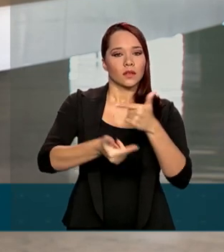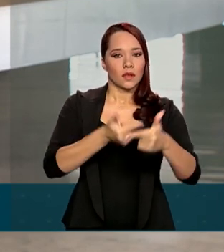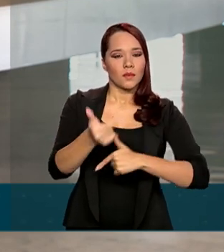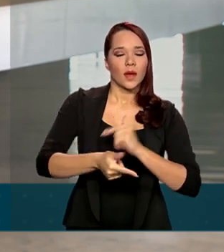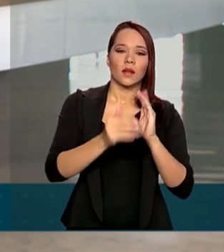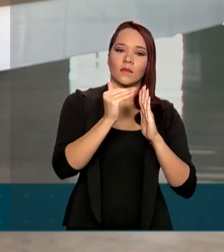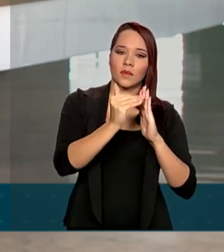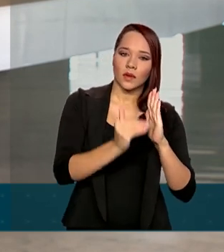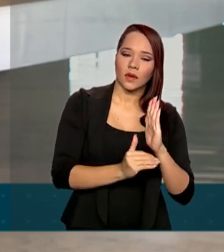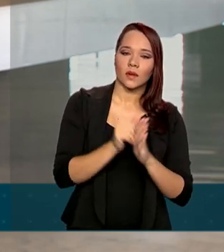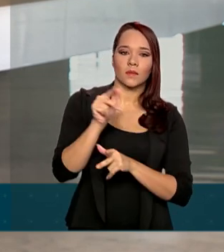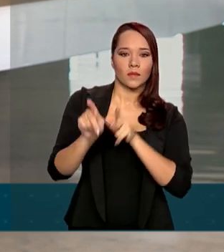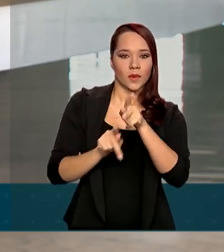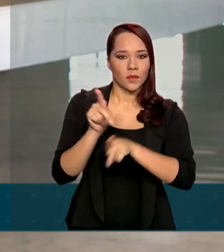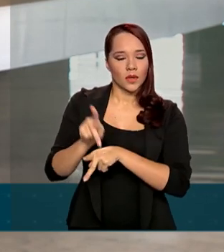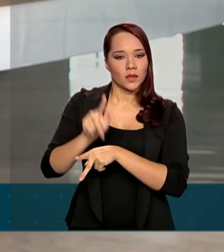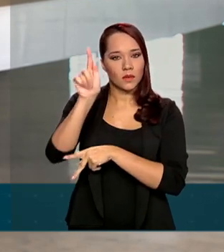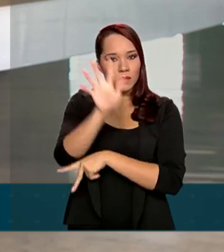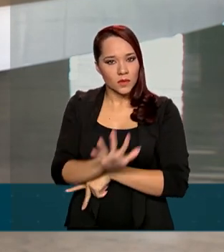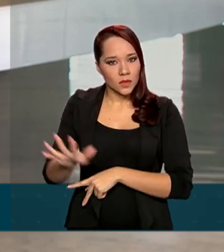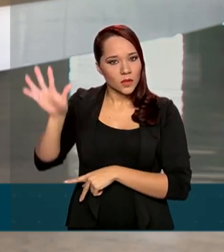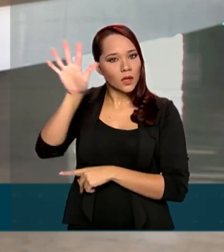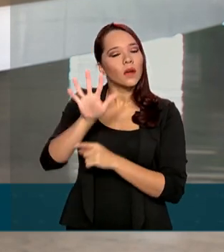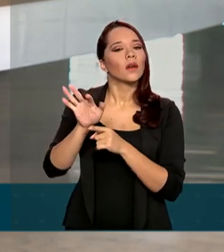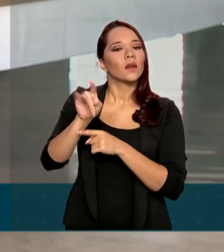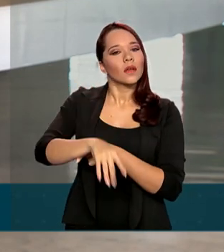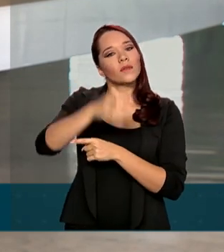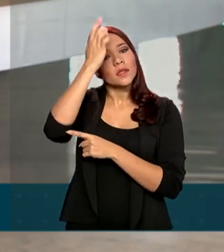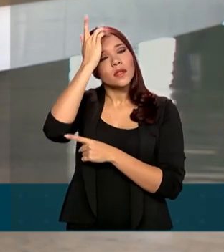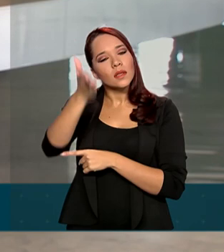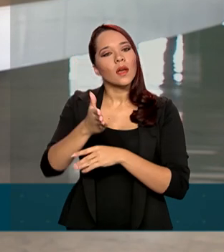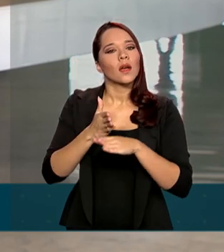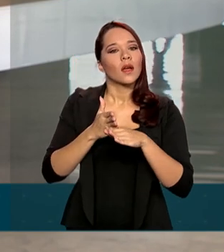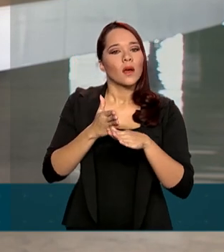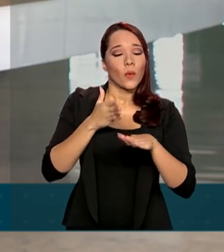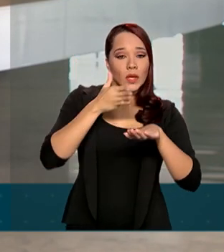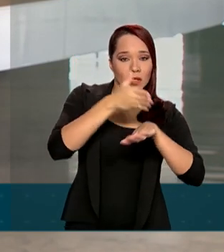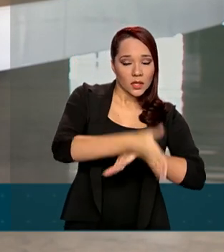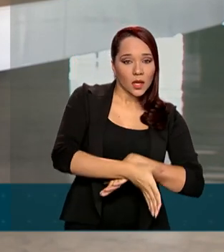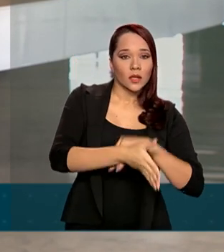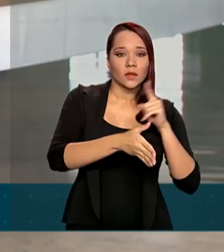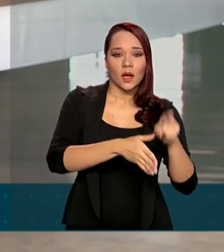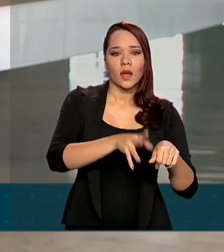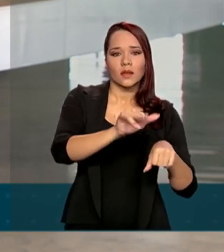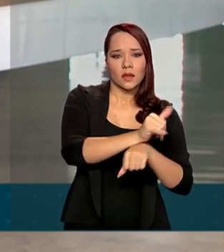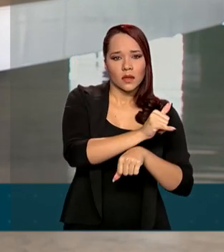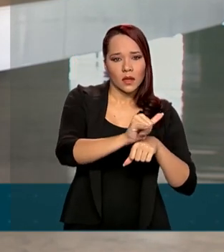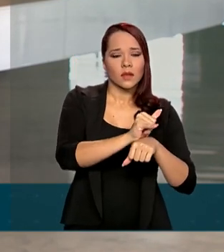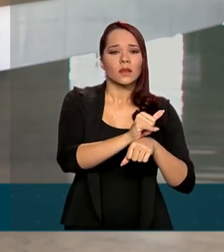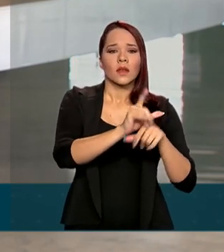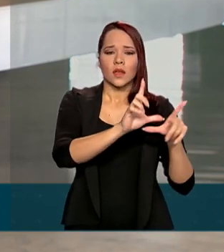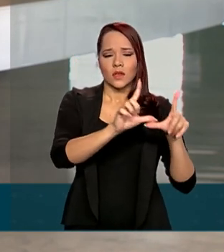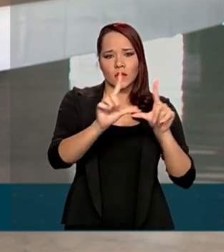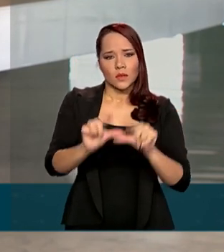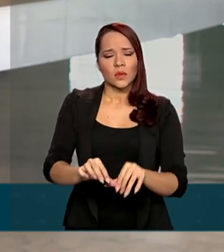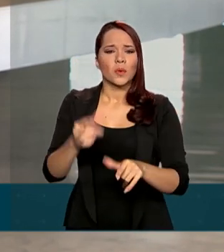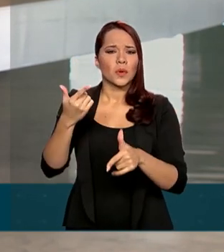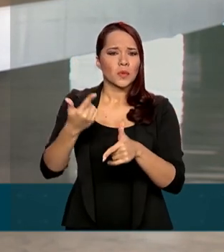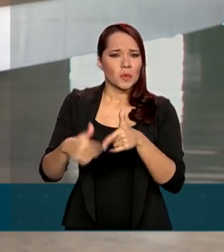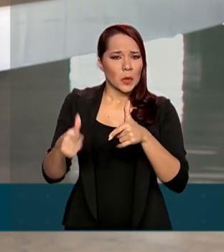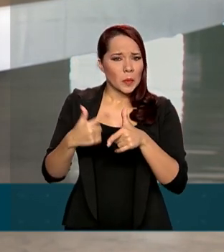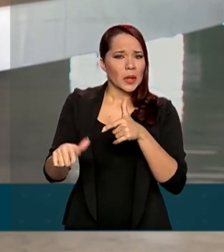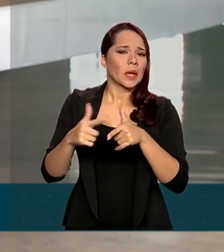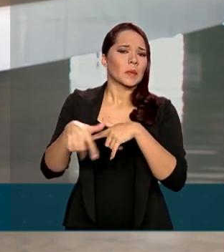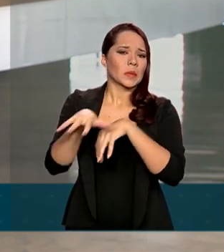e programas a população em geral para facilitar o acesso a medidas que diminuam os efeitos negativos